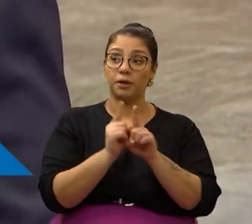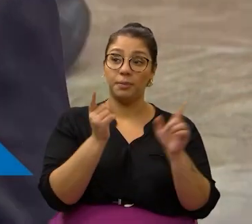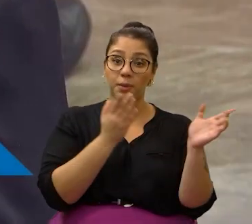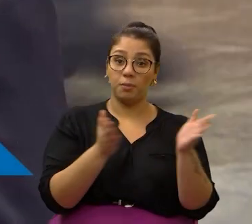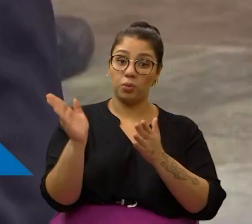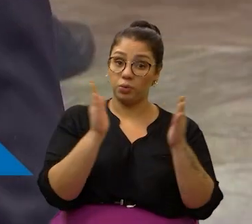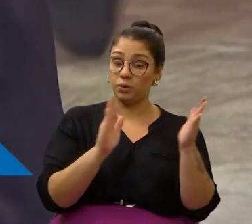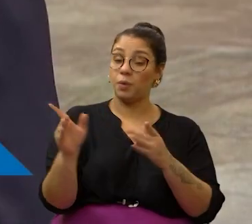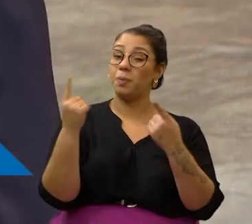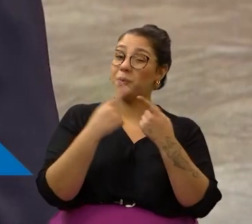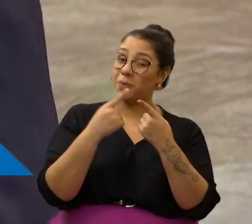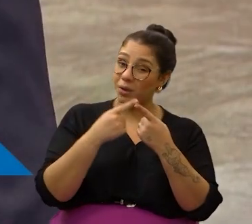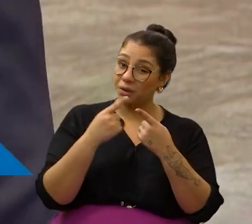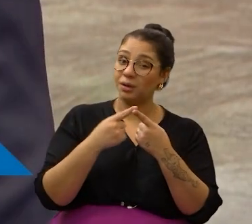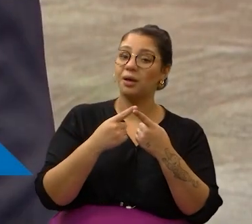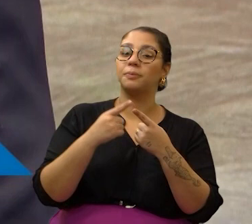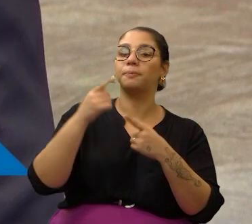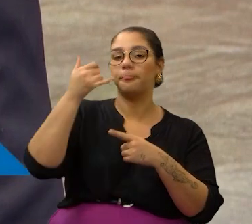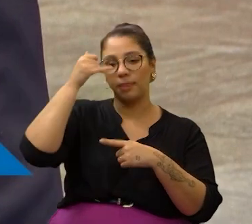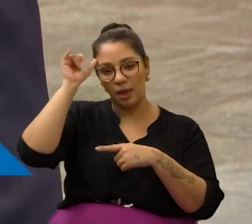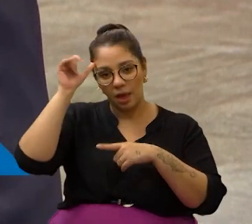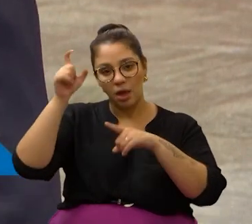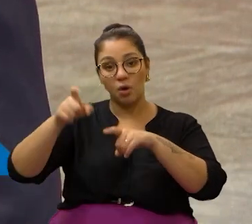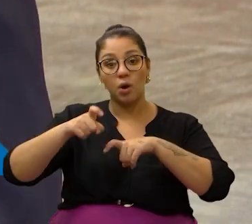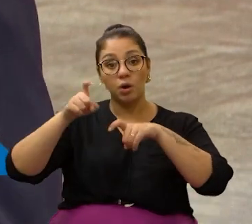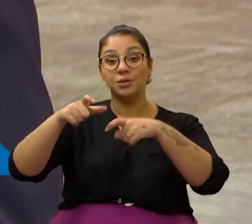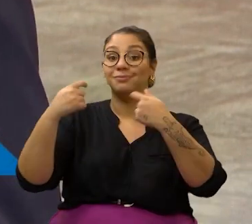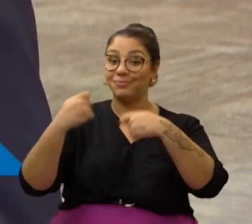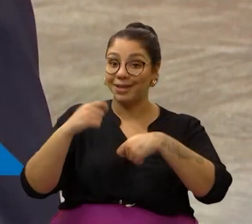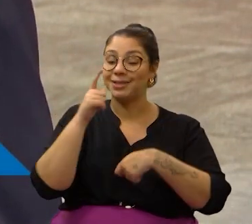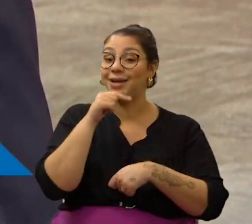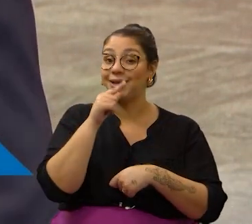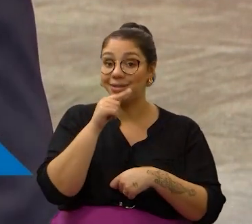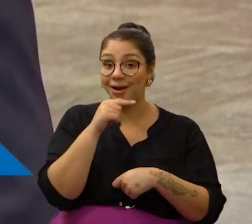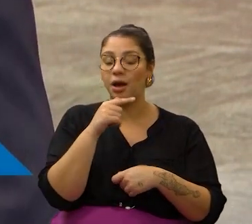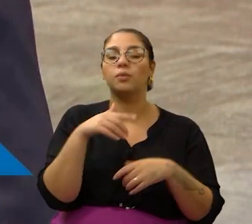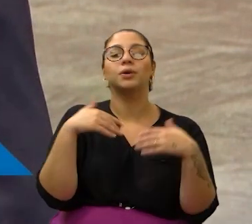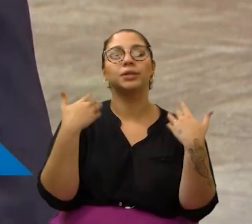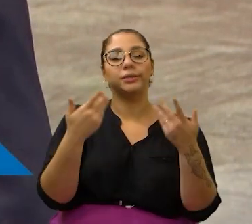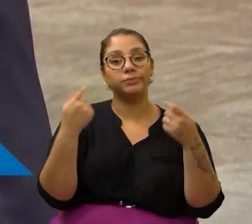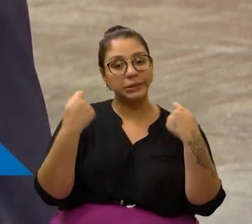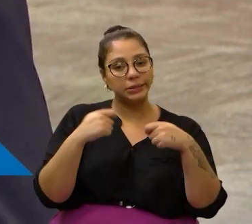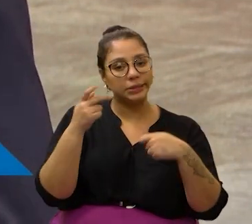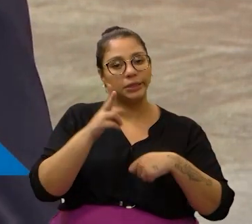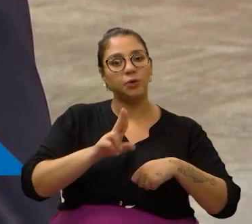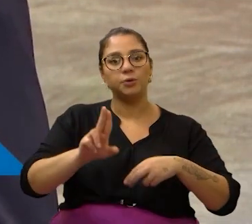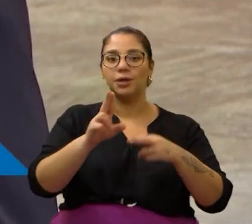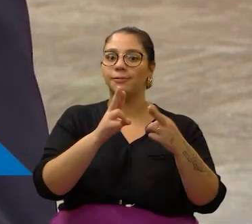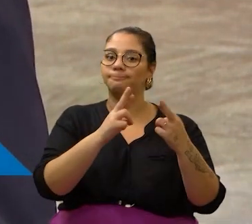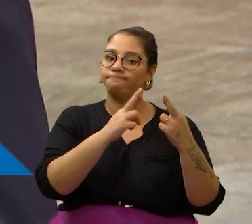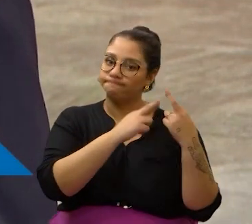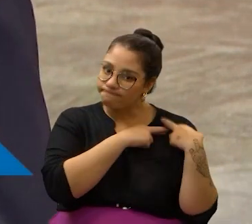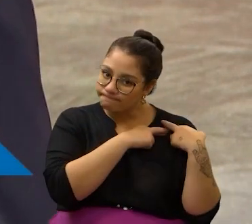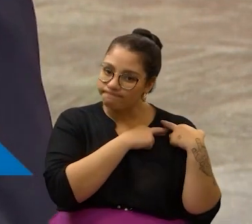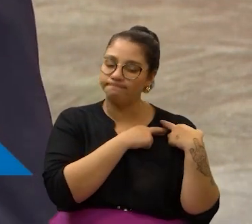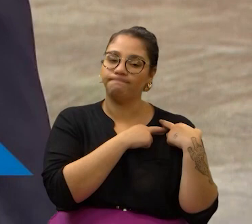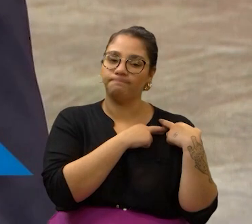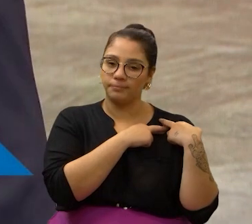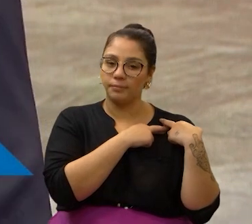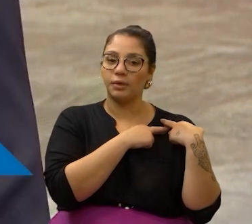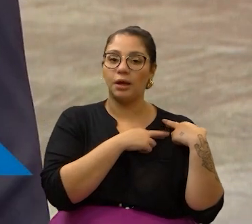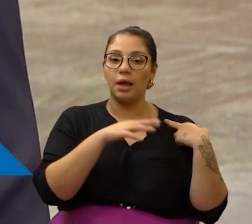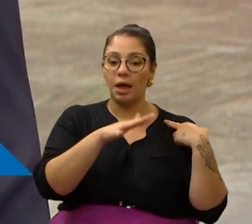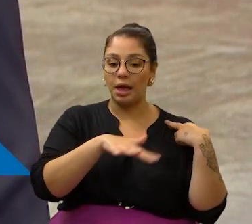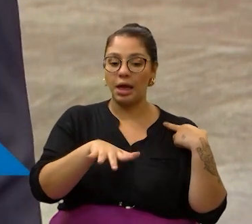produtivo, visto que o agronegócio usa muito, a agricultura precisa de água. Então, é preciso usar com responsabilidade,